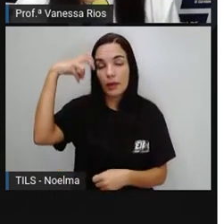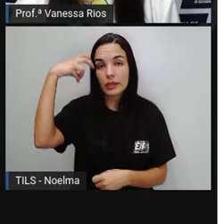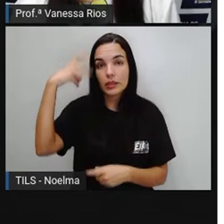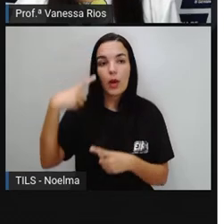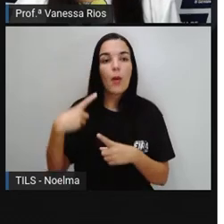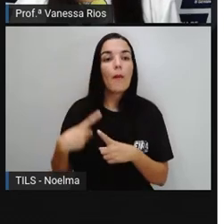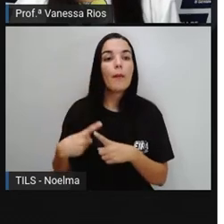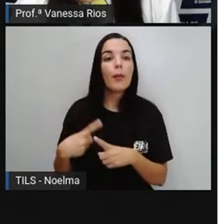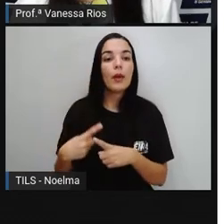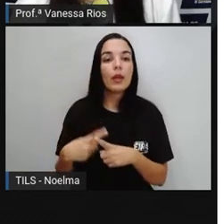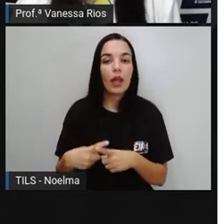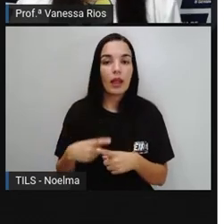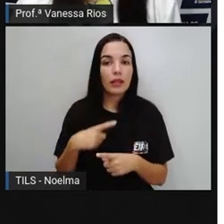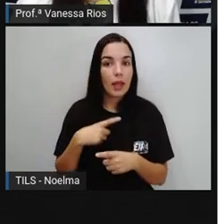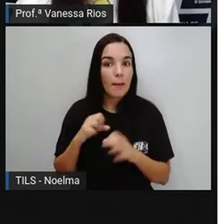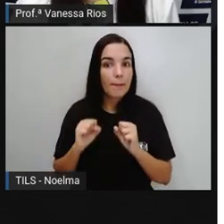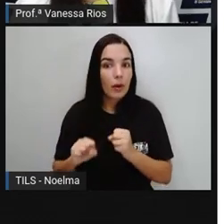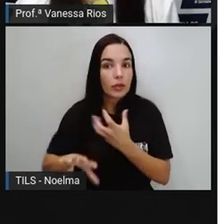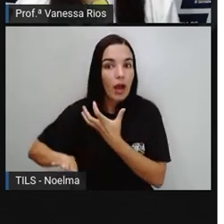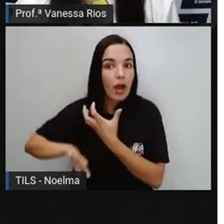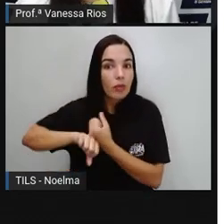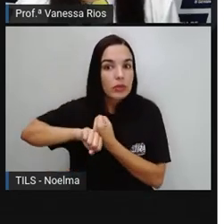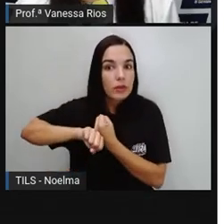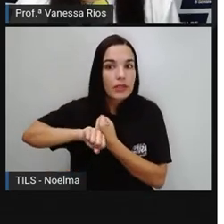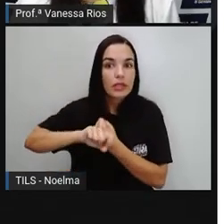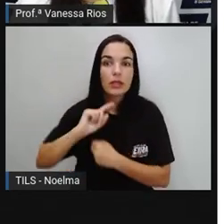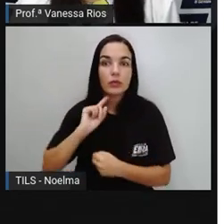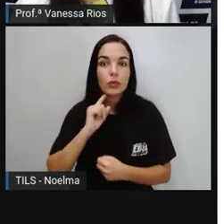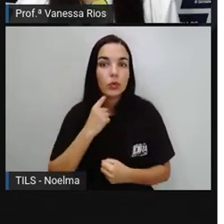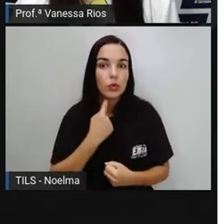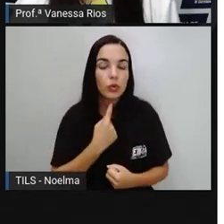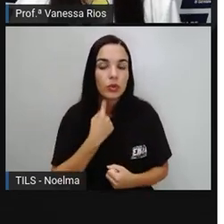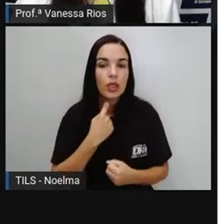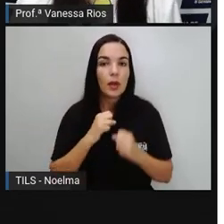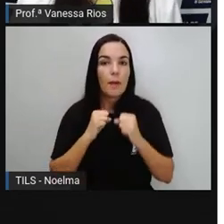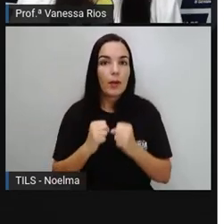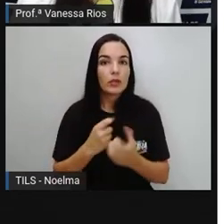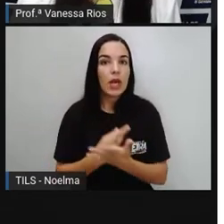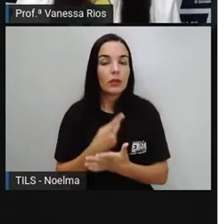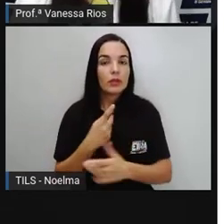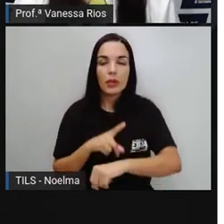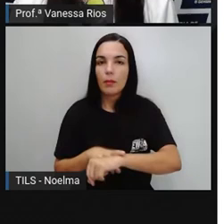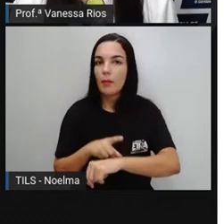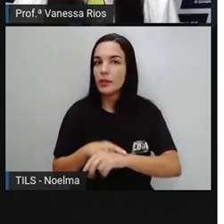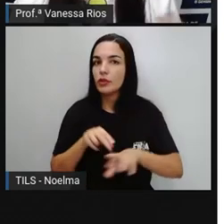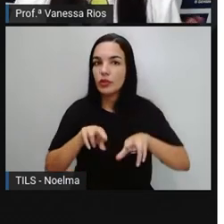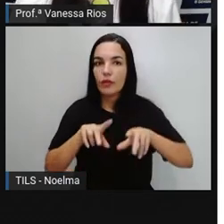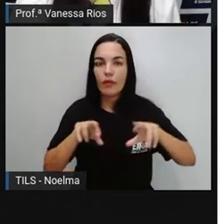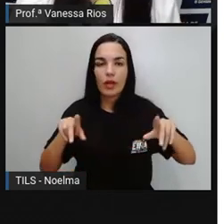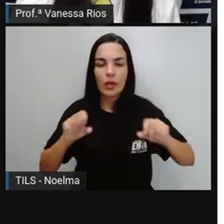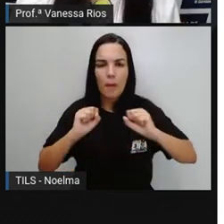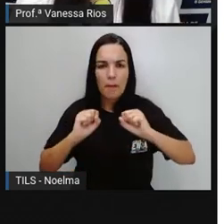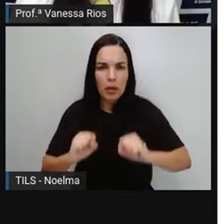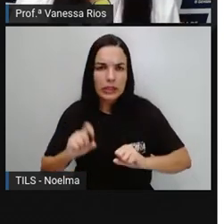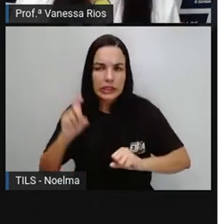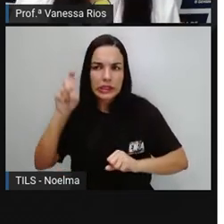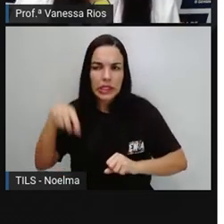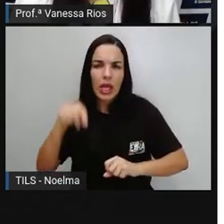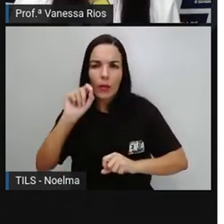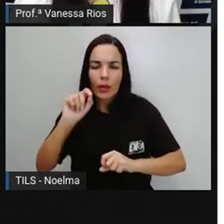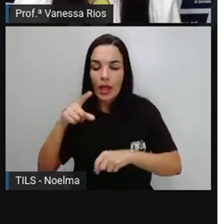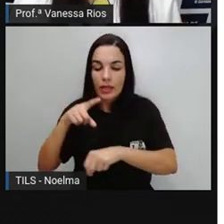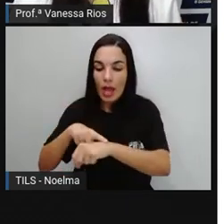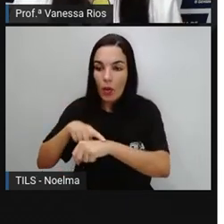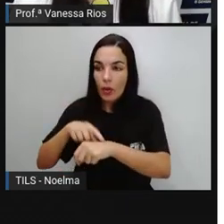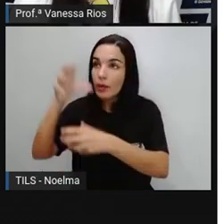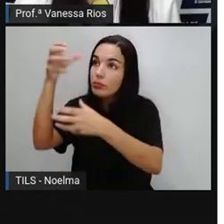A contaminação contaminação Desses alimentos Podem acontecer Em diversos momentos Lá no momento Que colhe